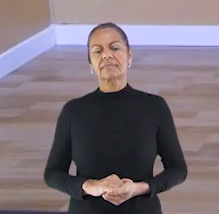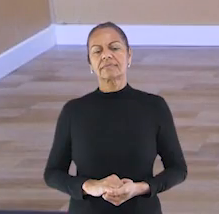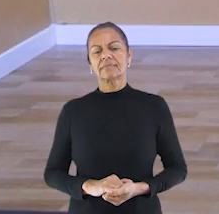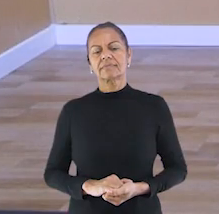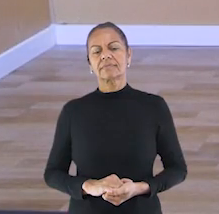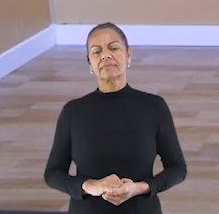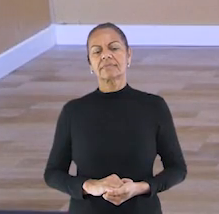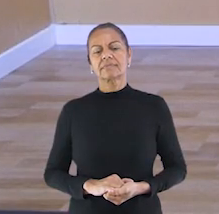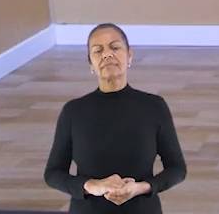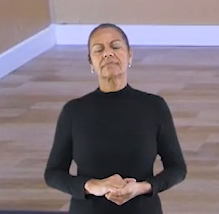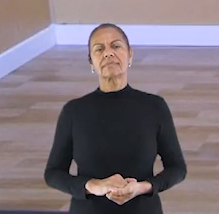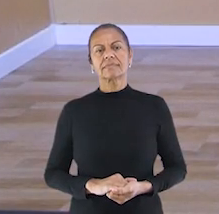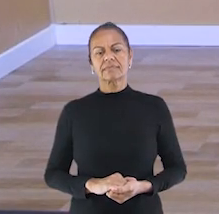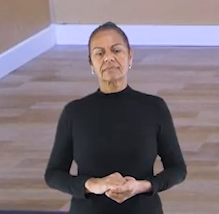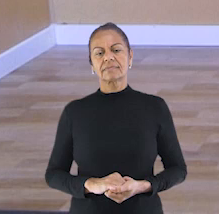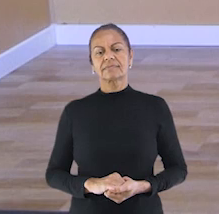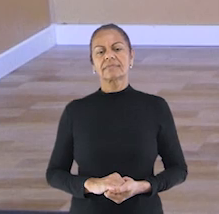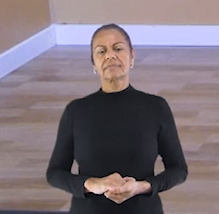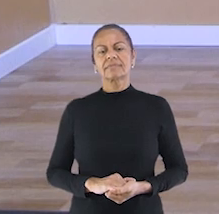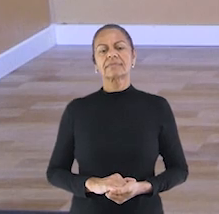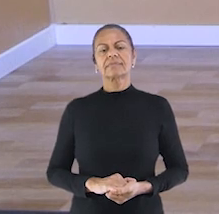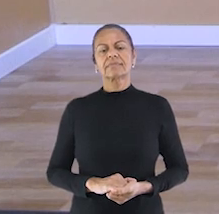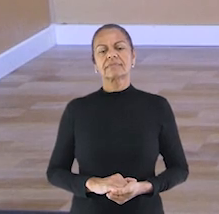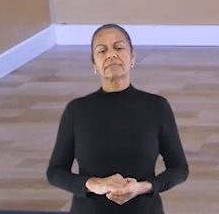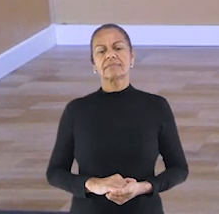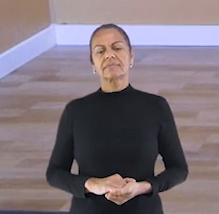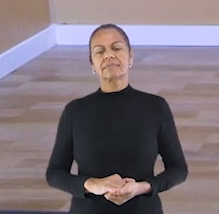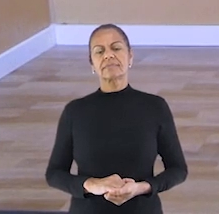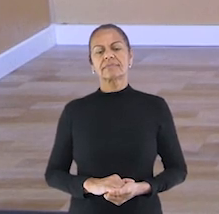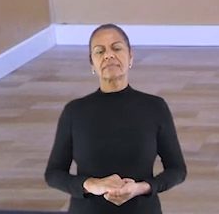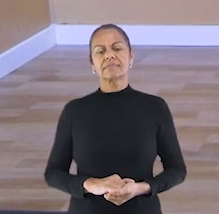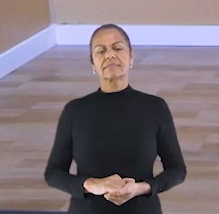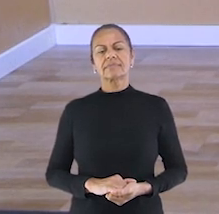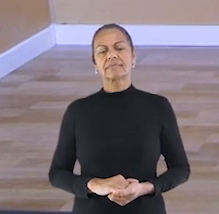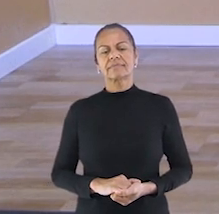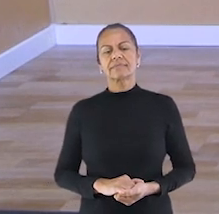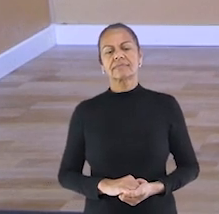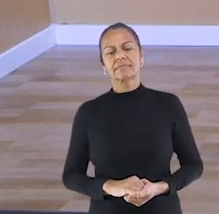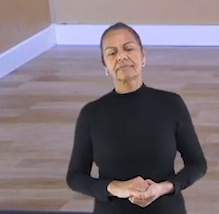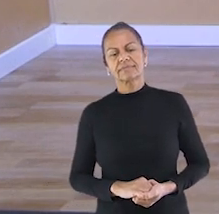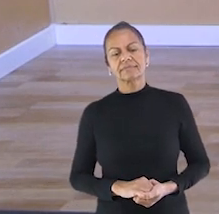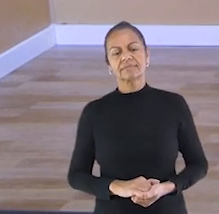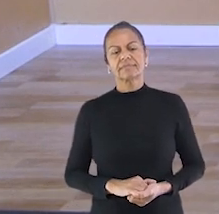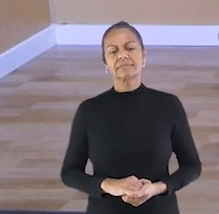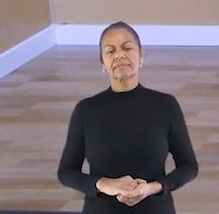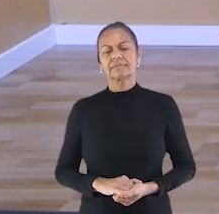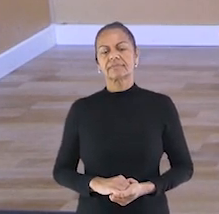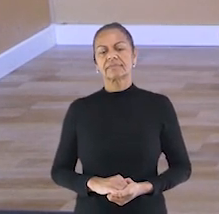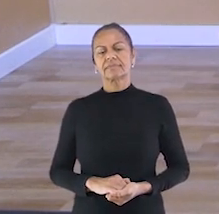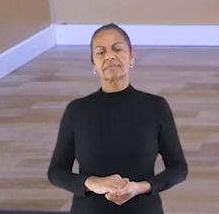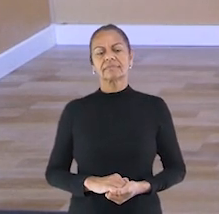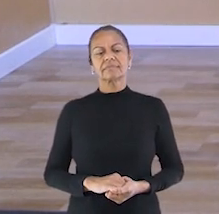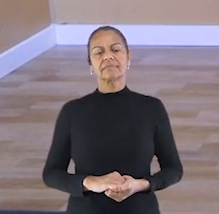Podemos também, ó. Com o joelho. Beleza? Trocou.